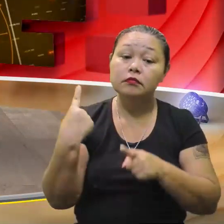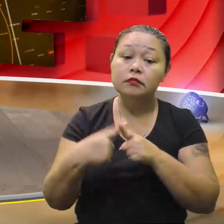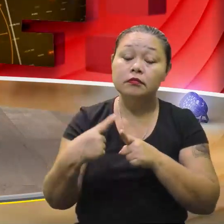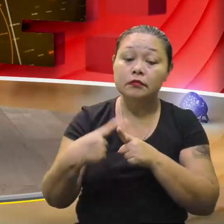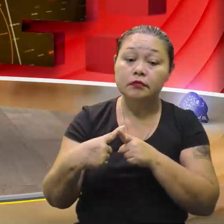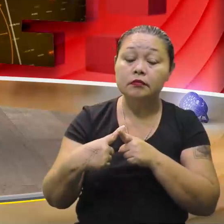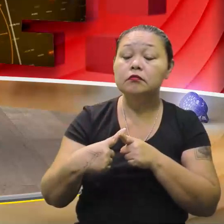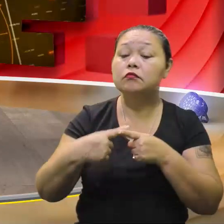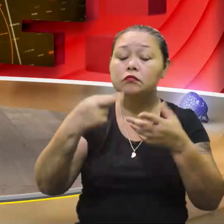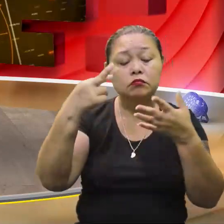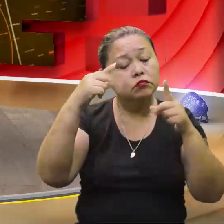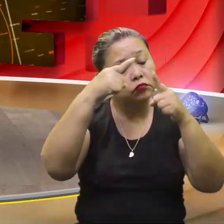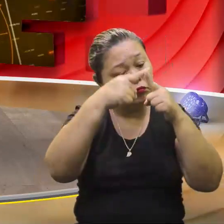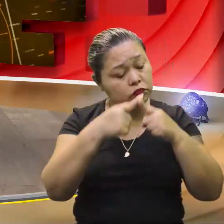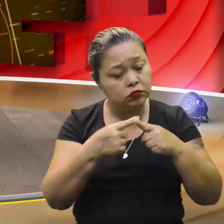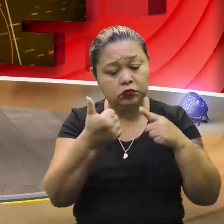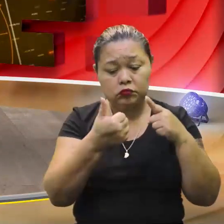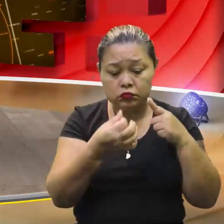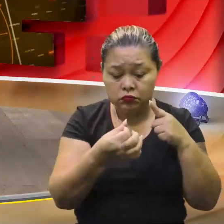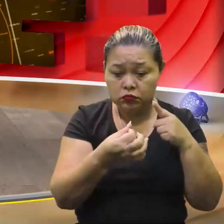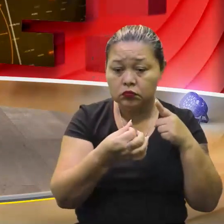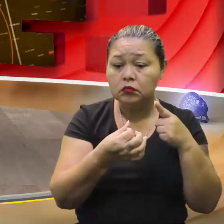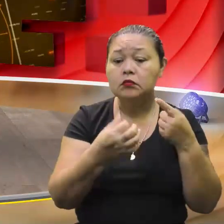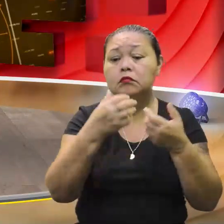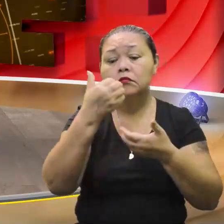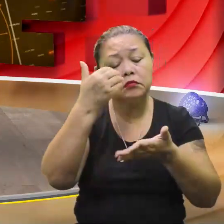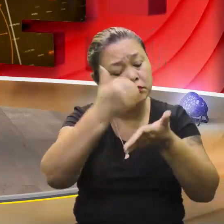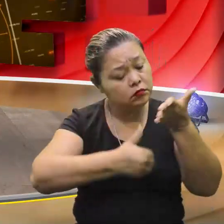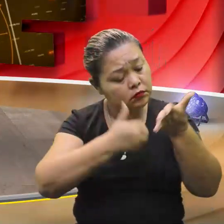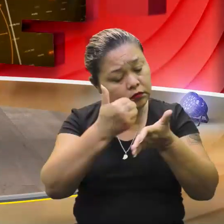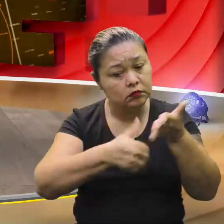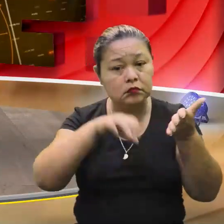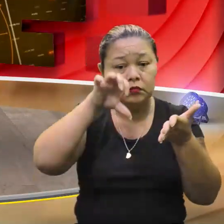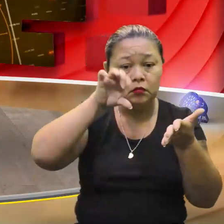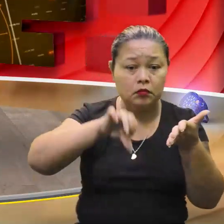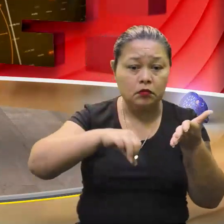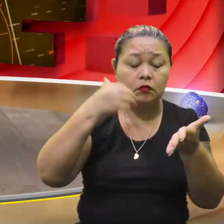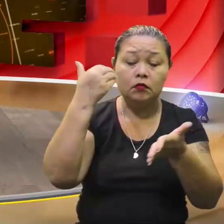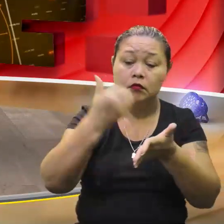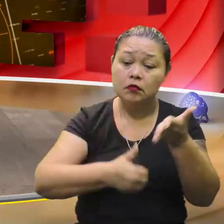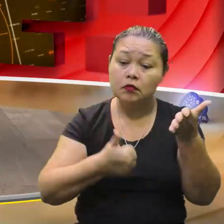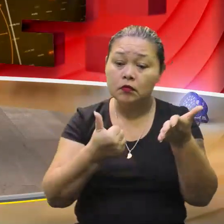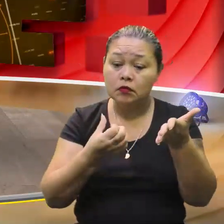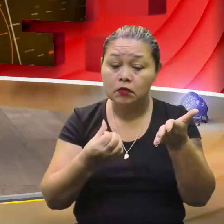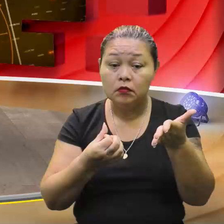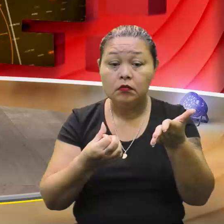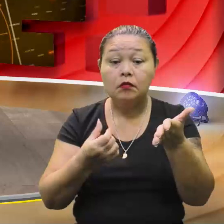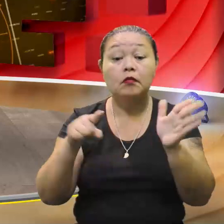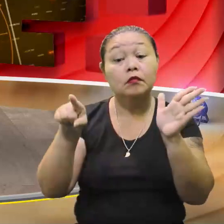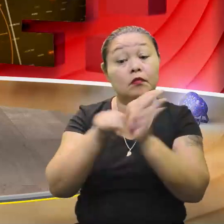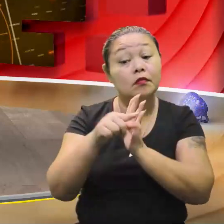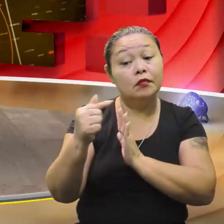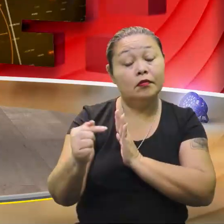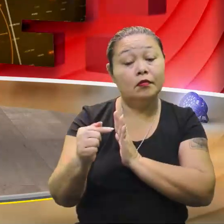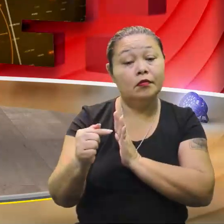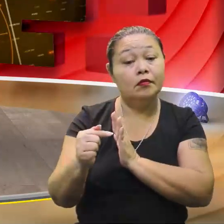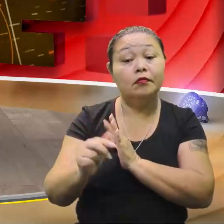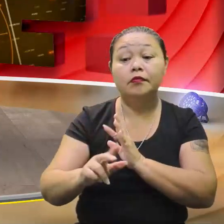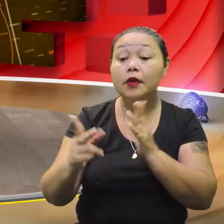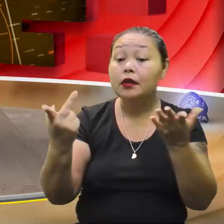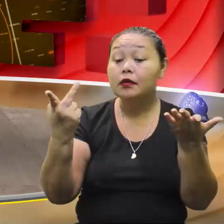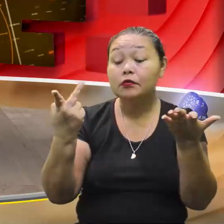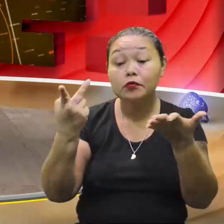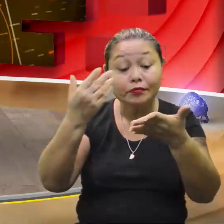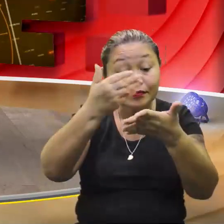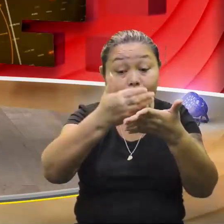multiplicar certinho, 16. Você ia subtrair certinho, 9 menos 16. Ia dar menos 7, não ia estar nada errado.